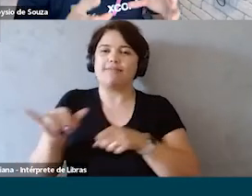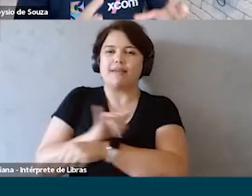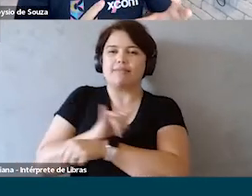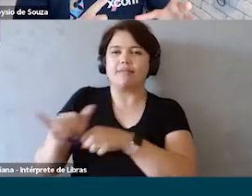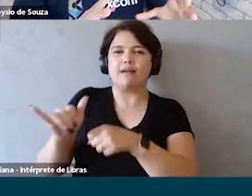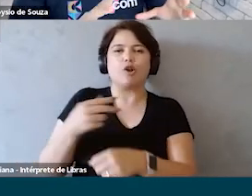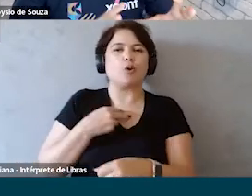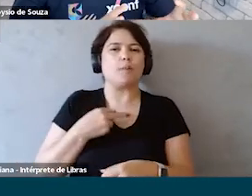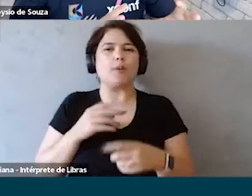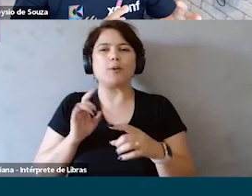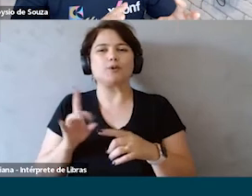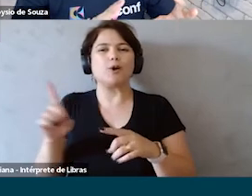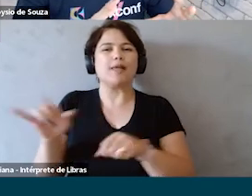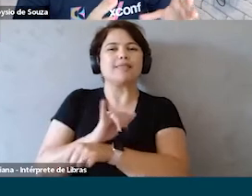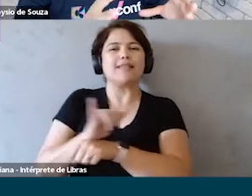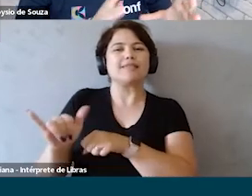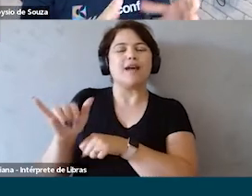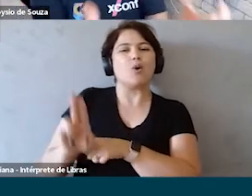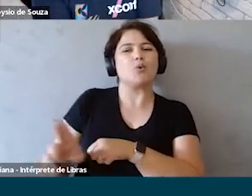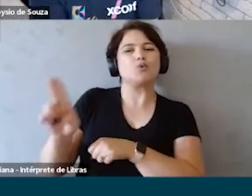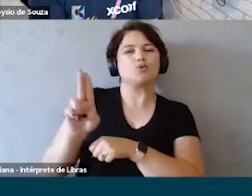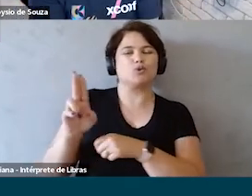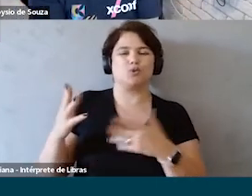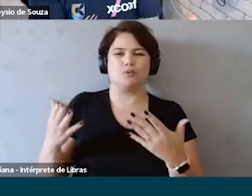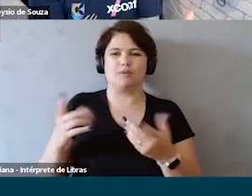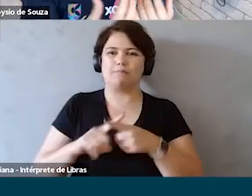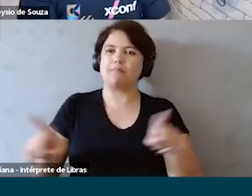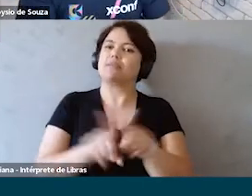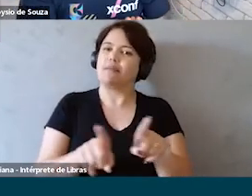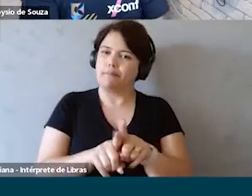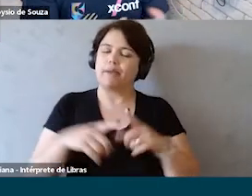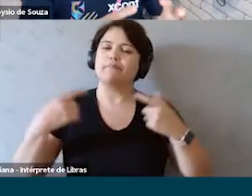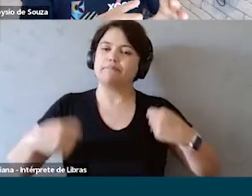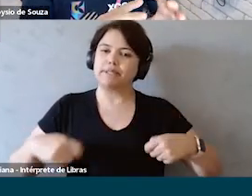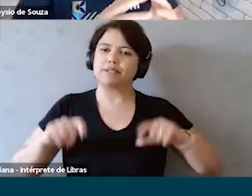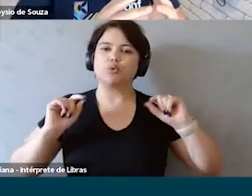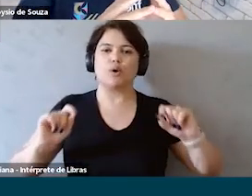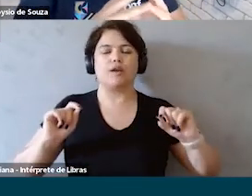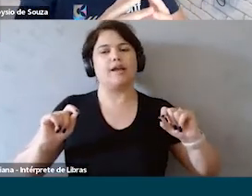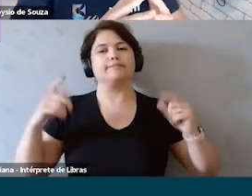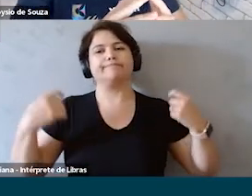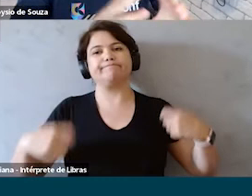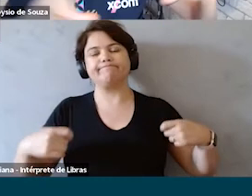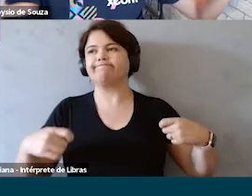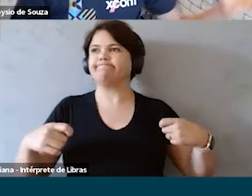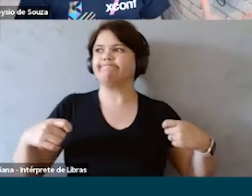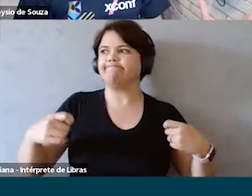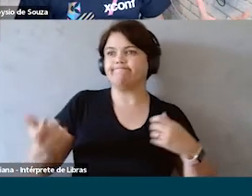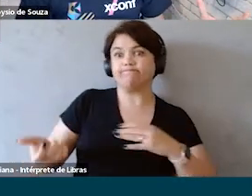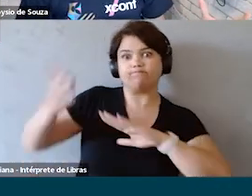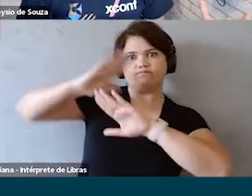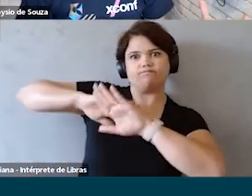a estratégia não pode ser somente uma estratégia de uso mas ela também tem que ser um tem que haver um espectro